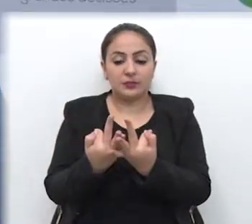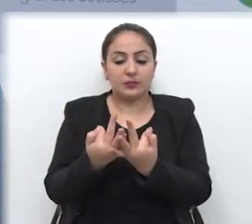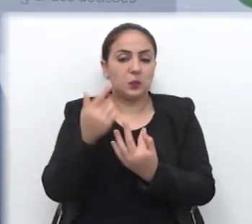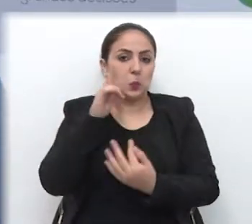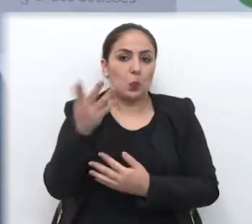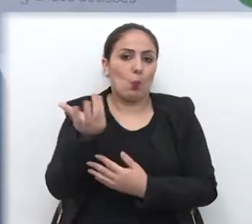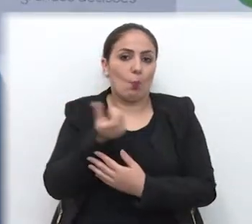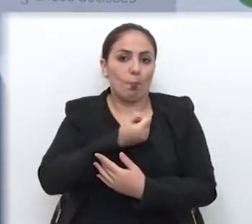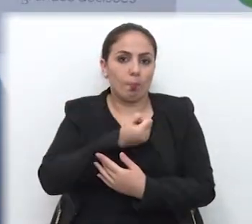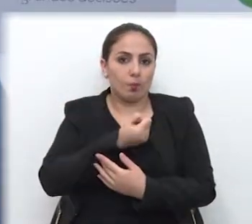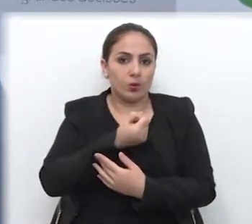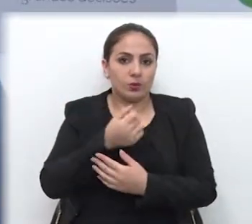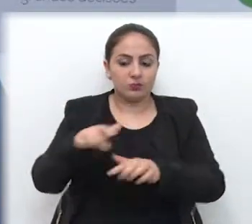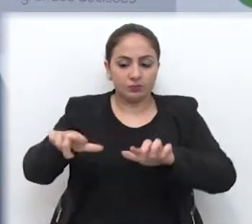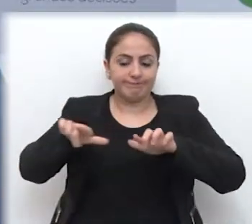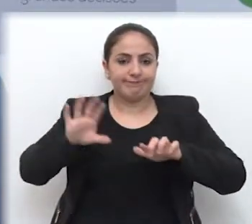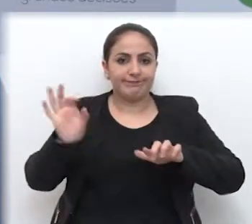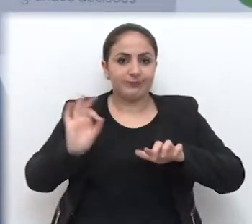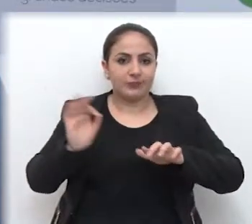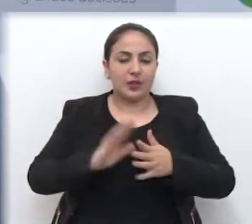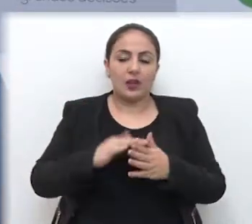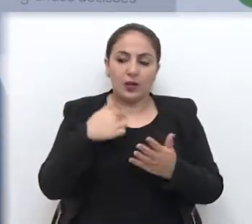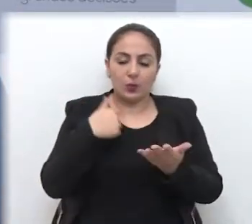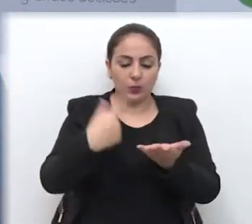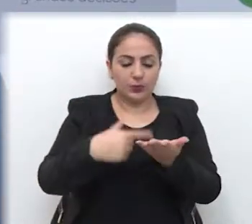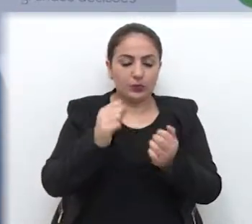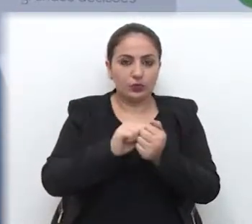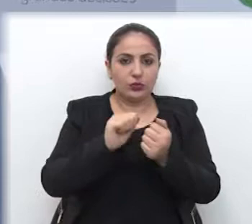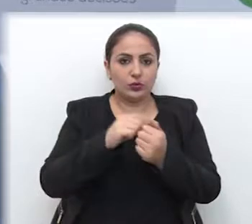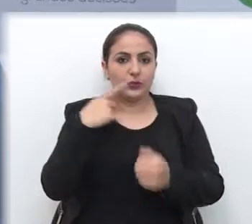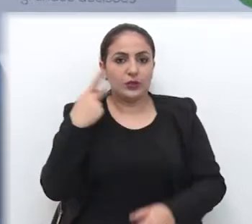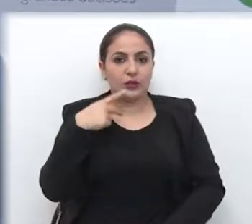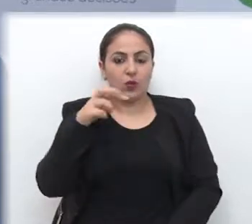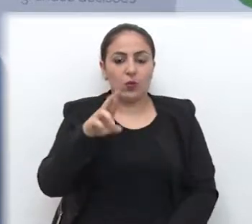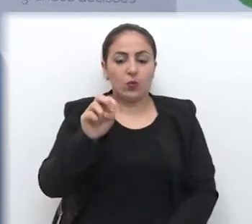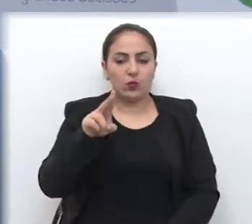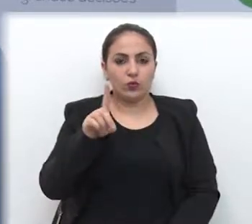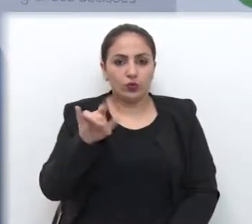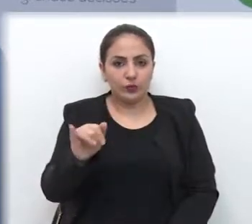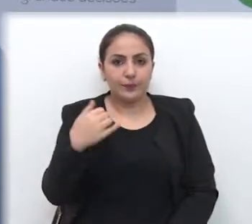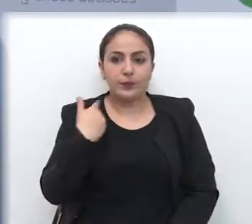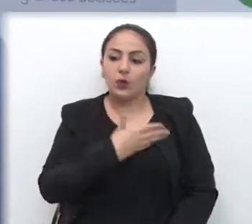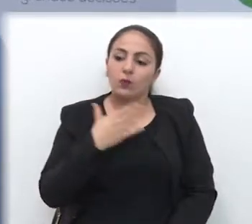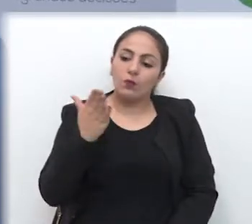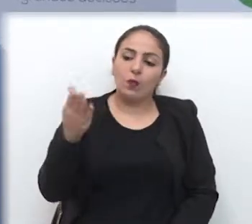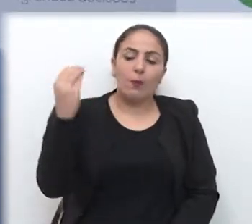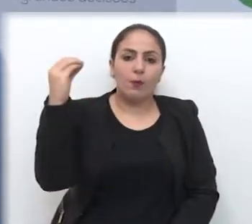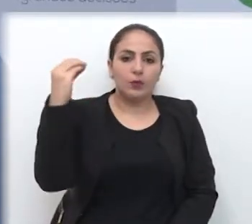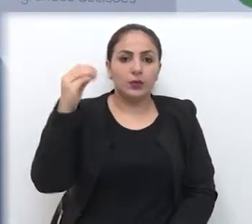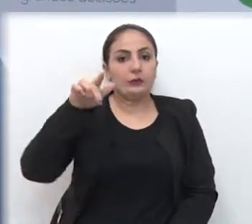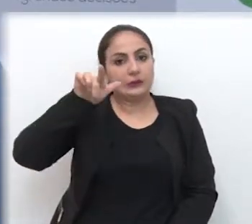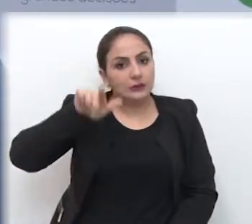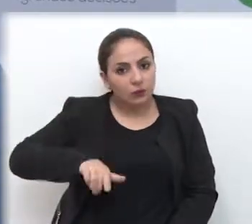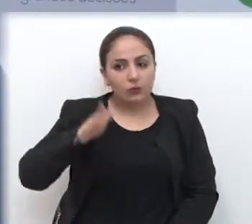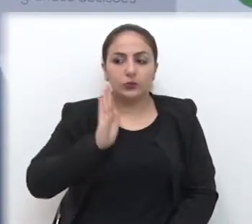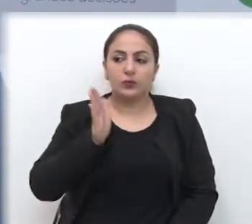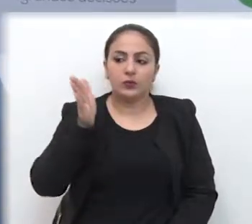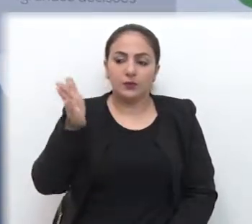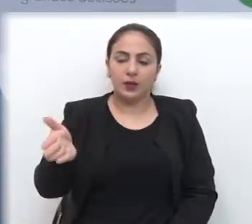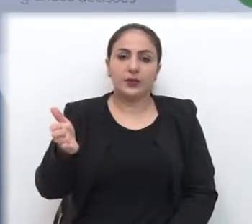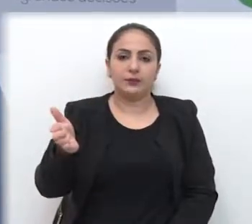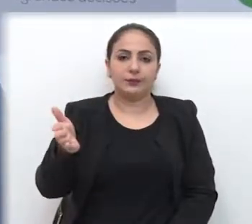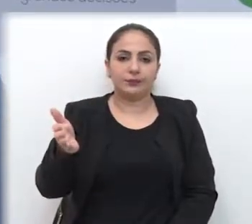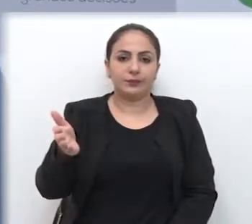não vão receber tão longas as escrituras. Então, eu combinei com o vereador Rude, que nós iremos a Porto Alegre de novo,